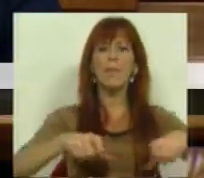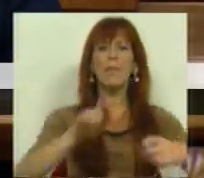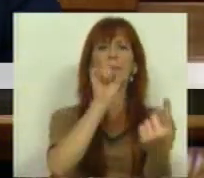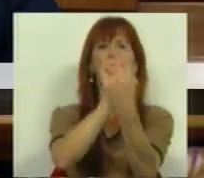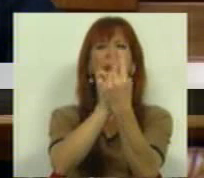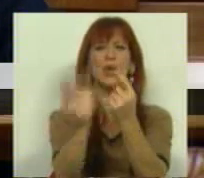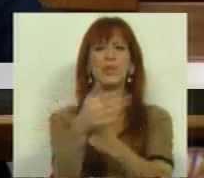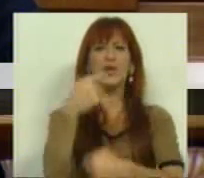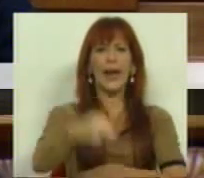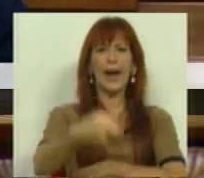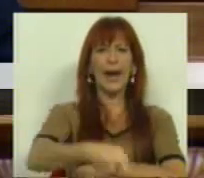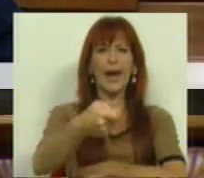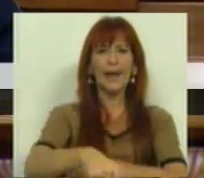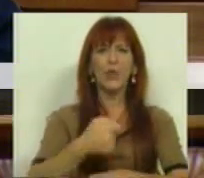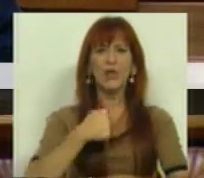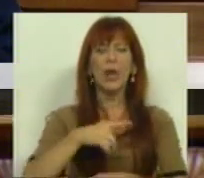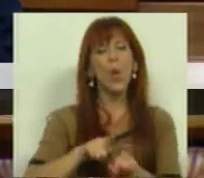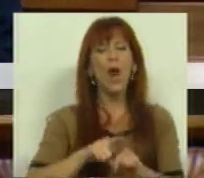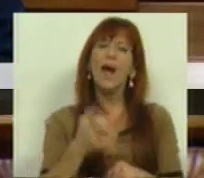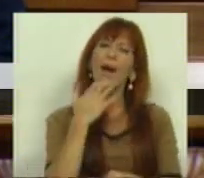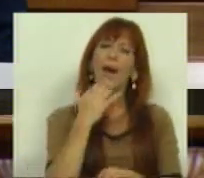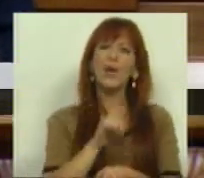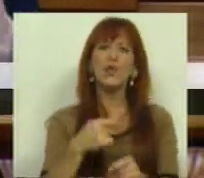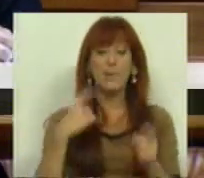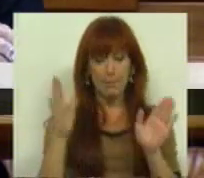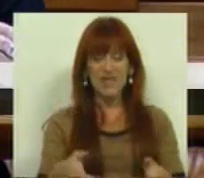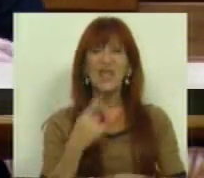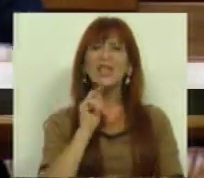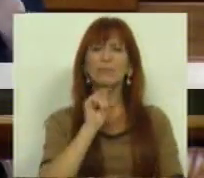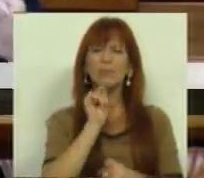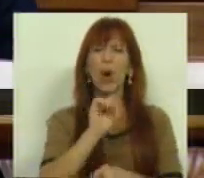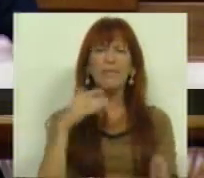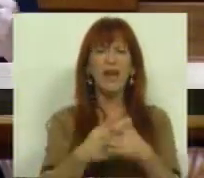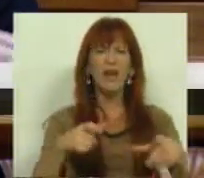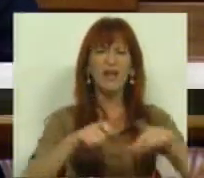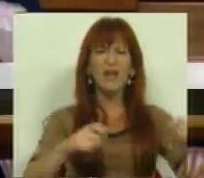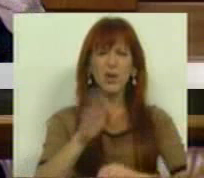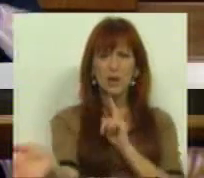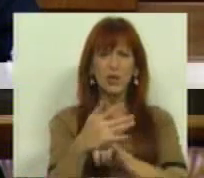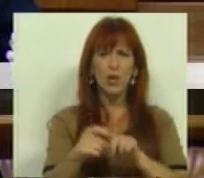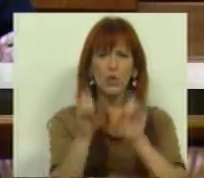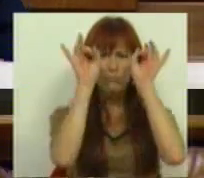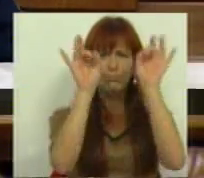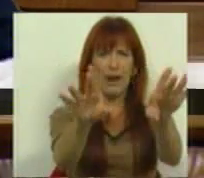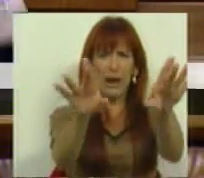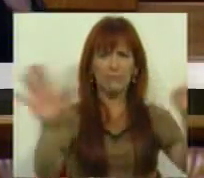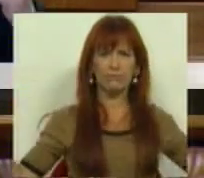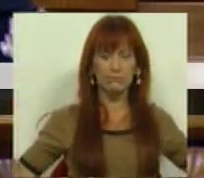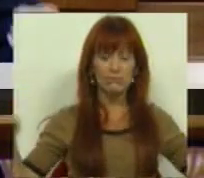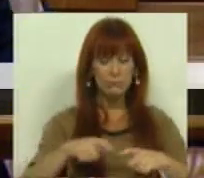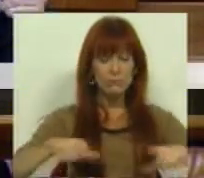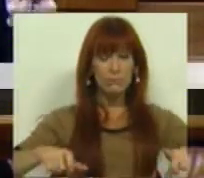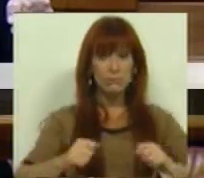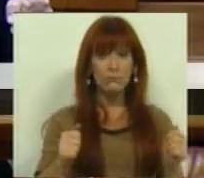Nacional do Arrendamento, que para sermos rigorosos teremos que chamar Balcão Nacional dos Despejos. O